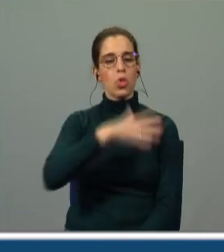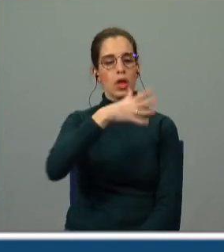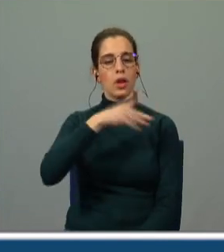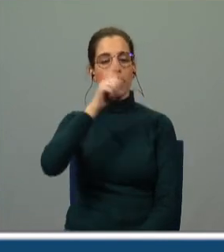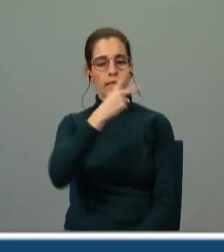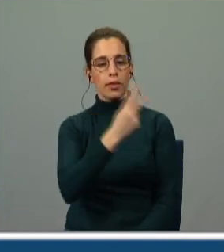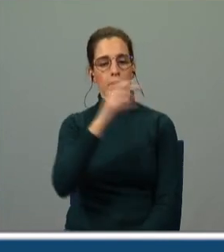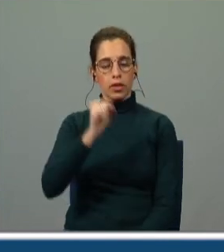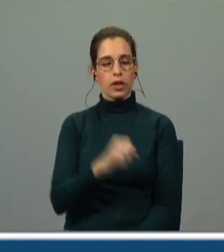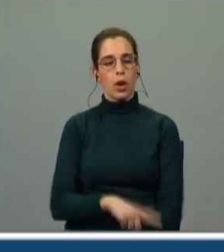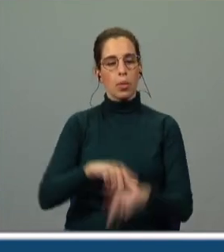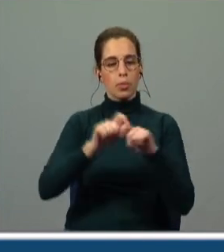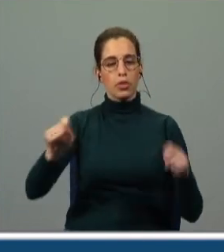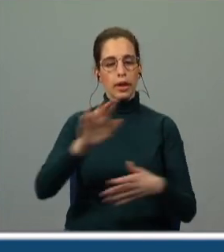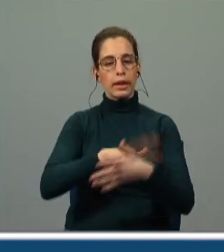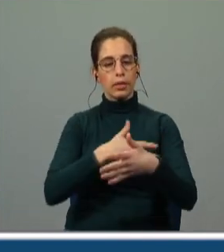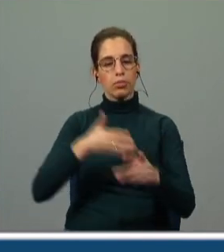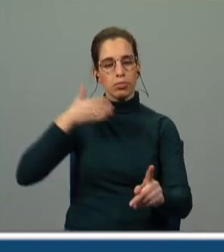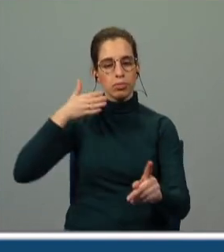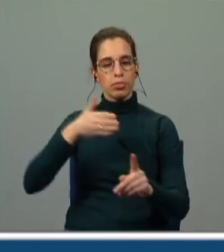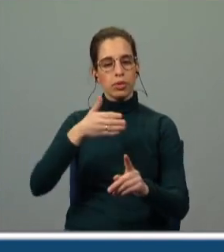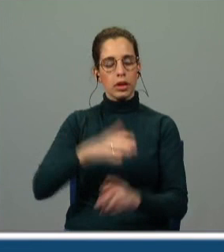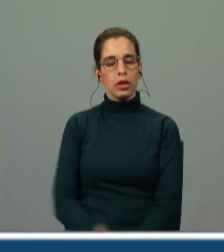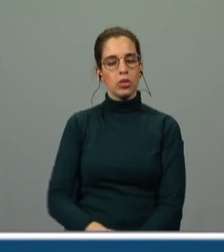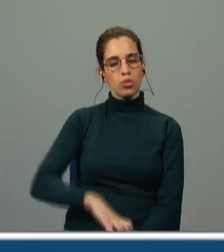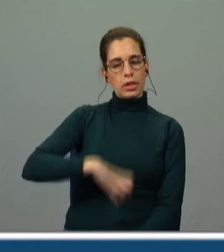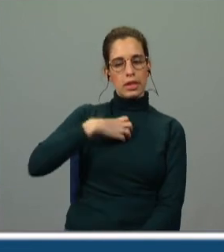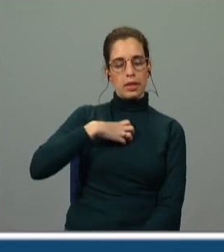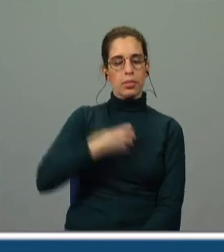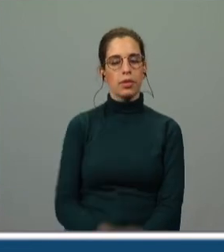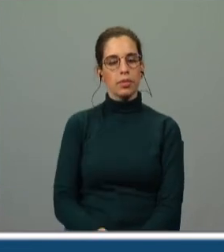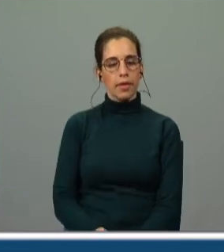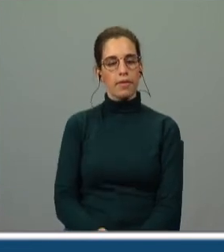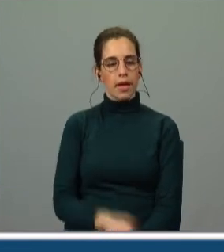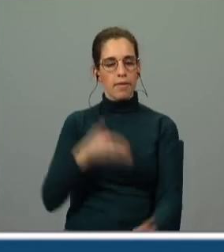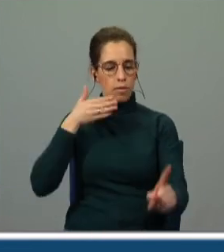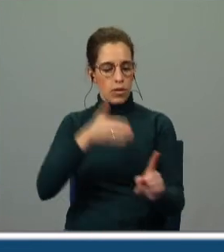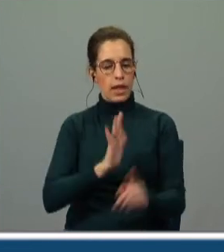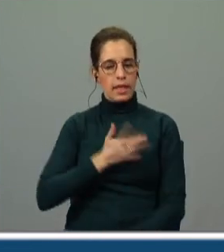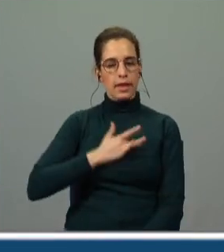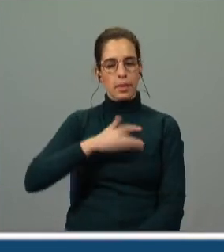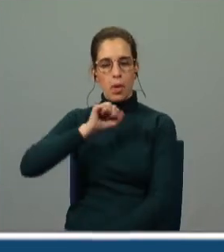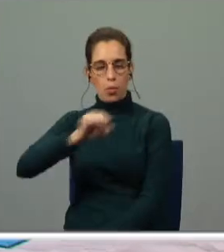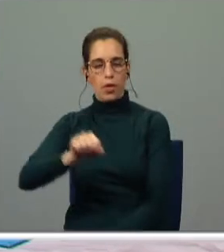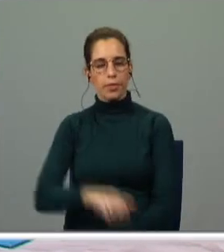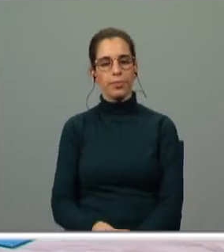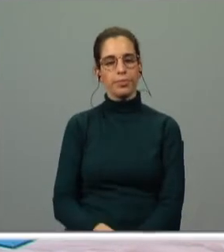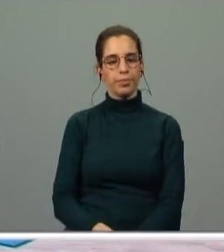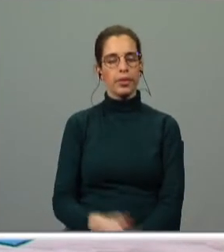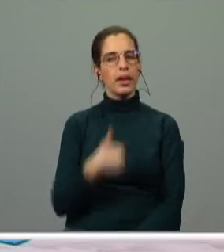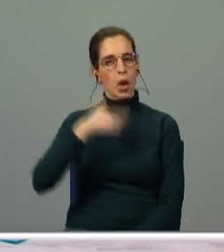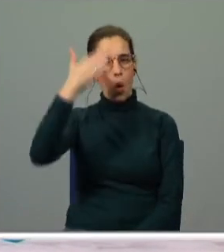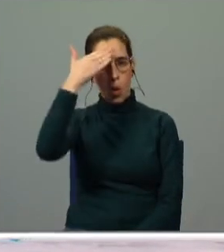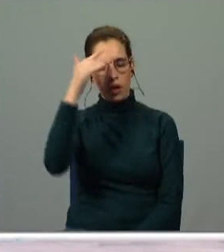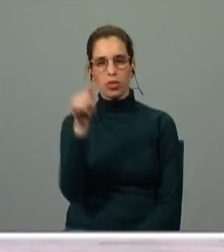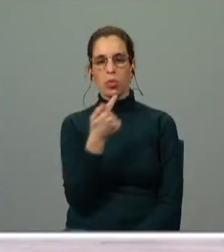trata-se de um episódio lírico porque se centra nos sentimentos é um episódio focado neste amor contrariado e eu acho